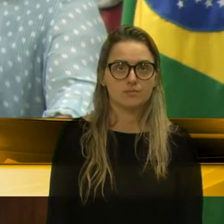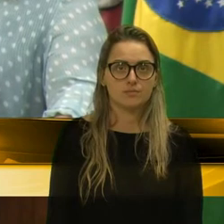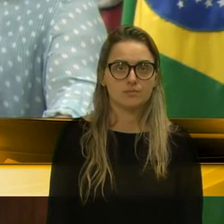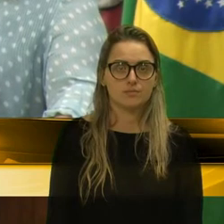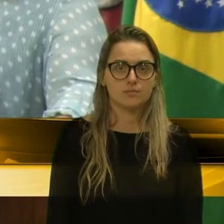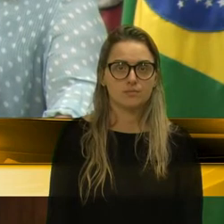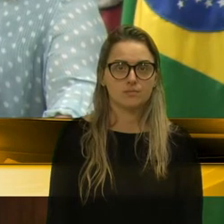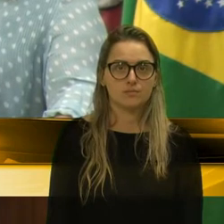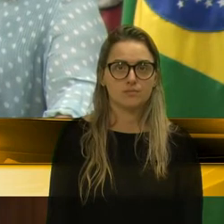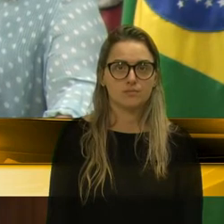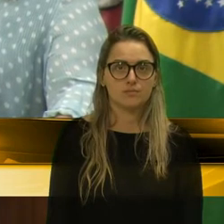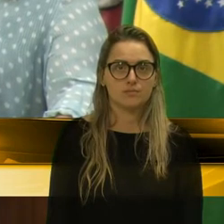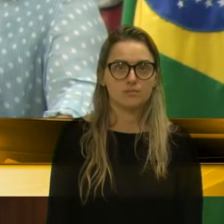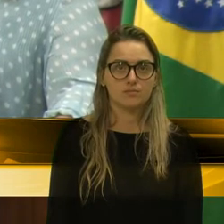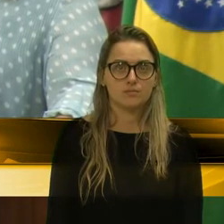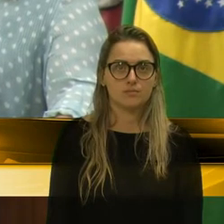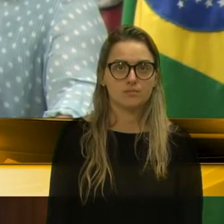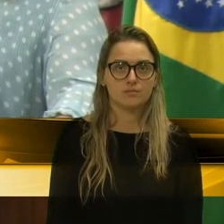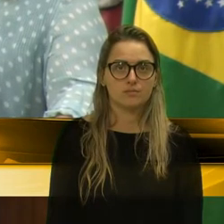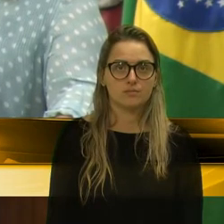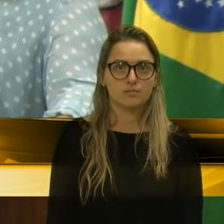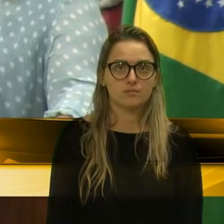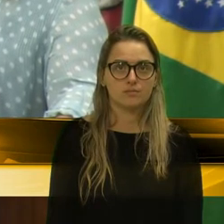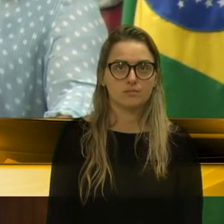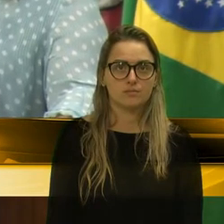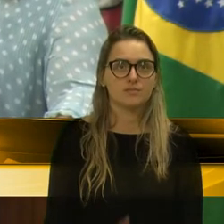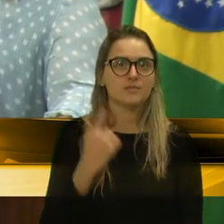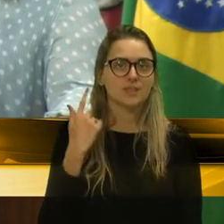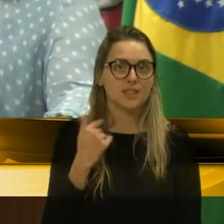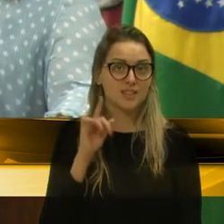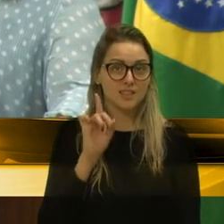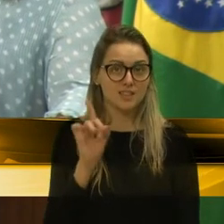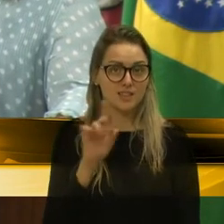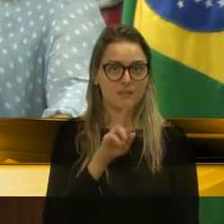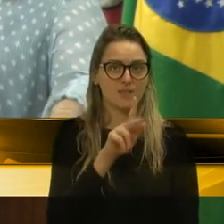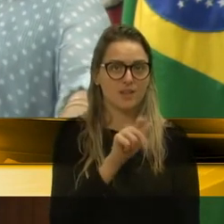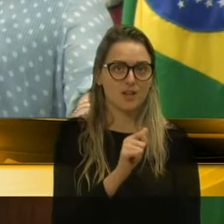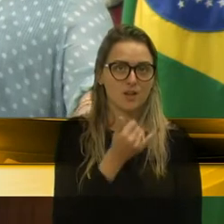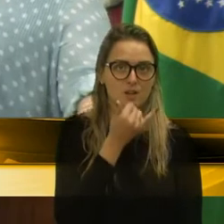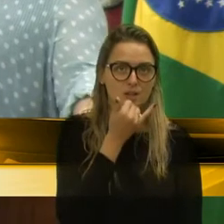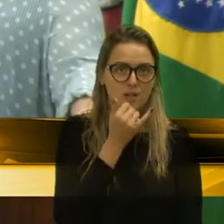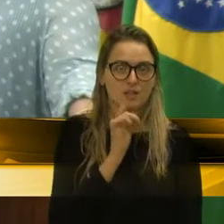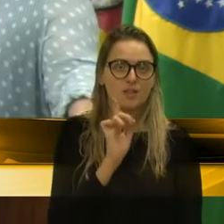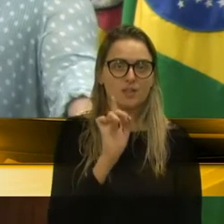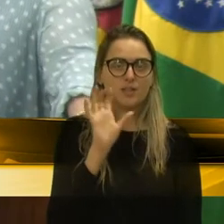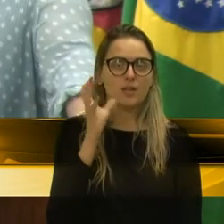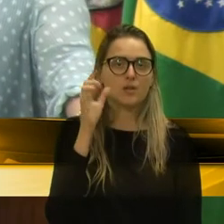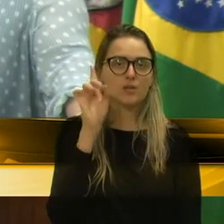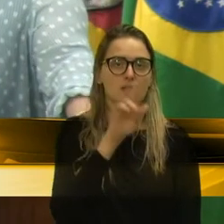E que lá de desculpa, isso aí é lá na UPA, viu? E que lá de desculpa, isso aí é...